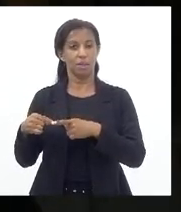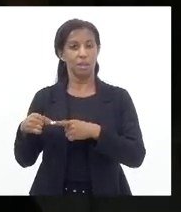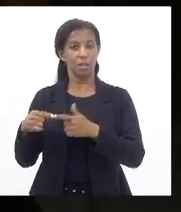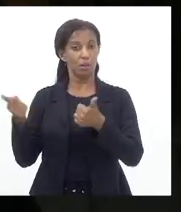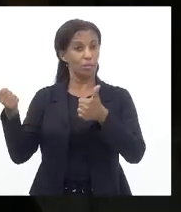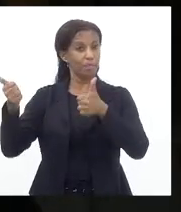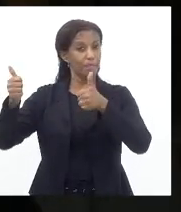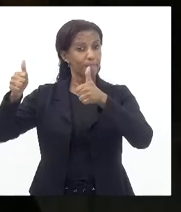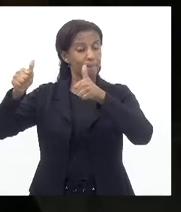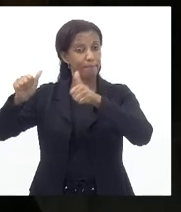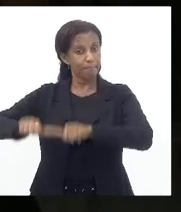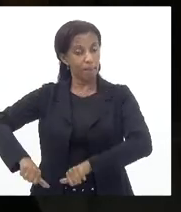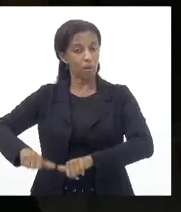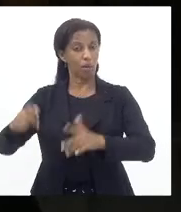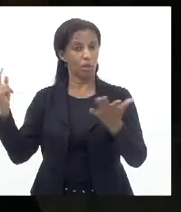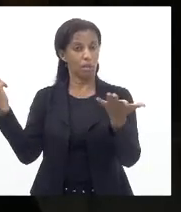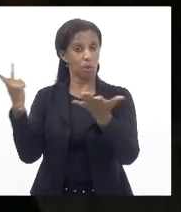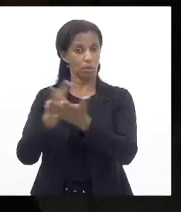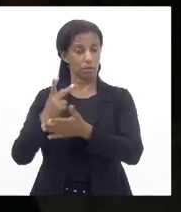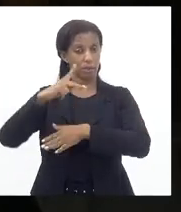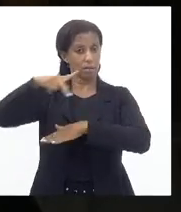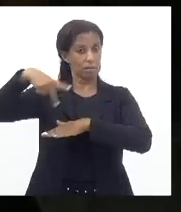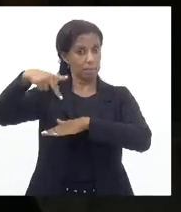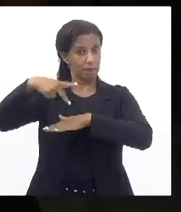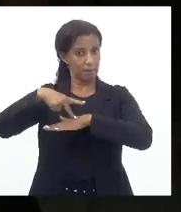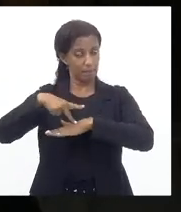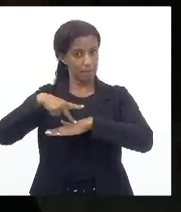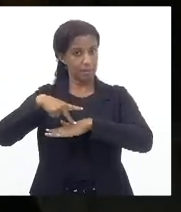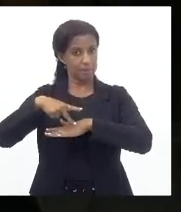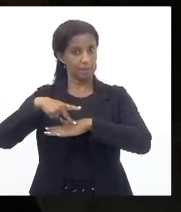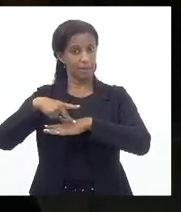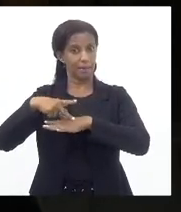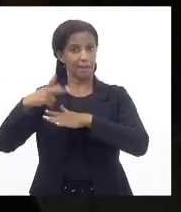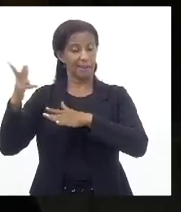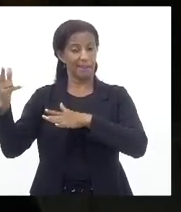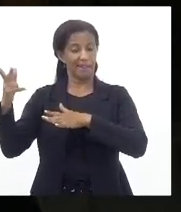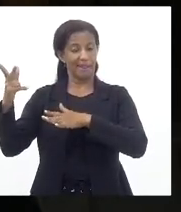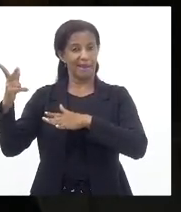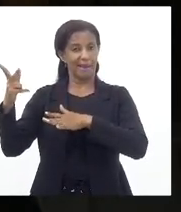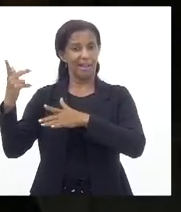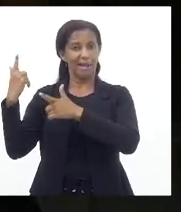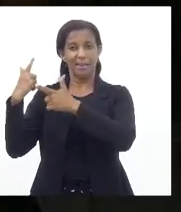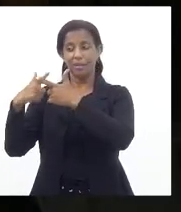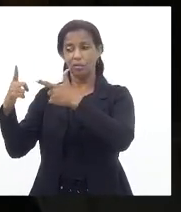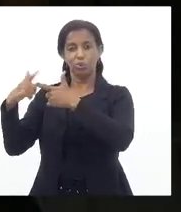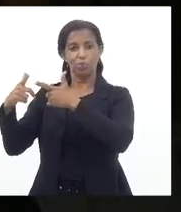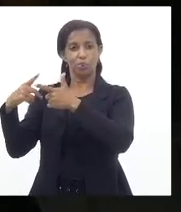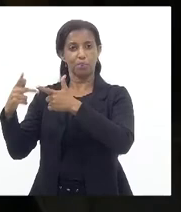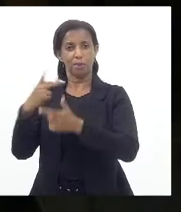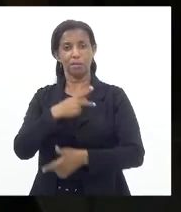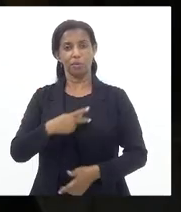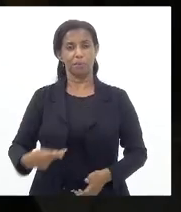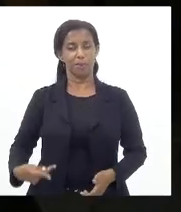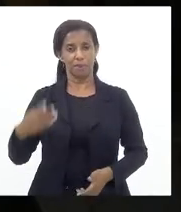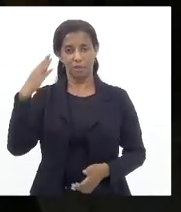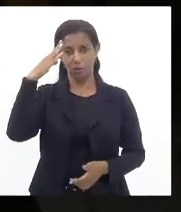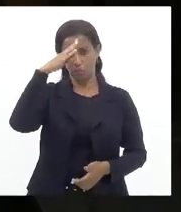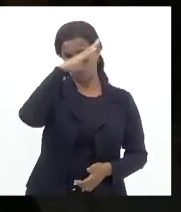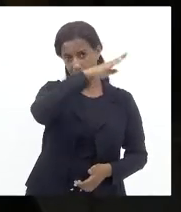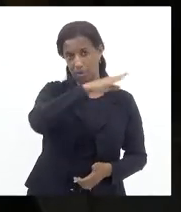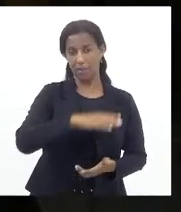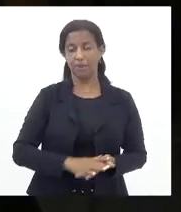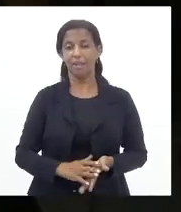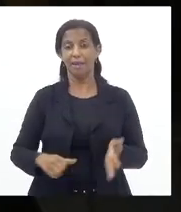Que acontece No nosso país Além dos desmandos Do presidente Da república É a grave